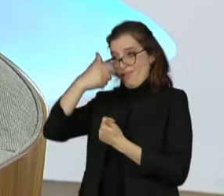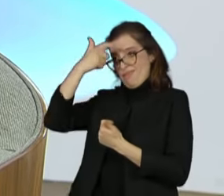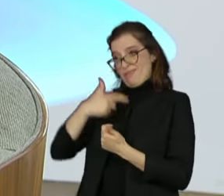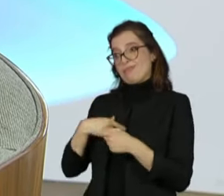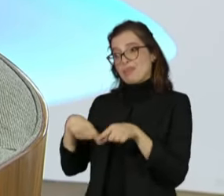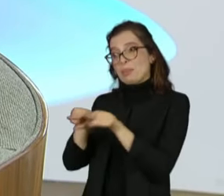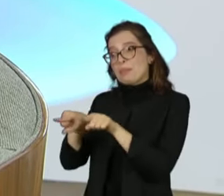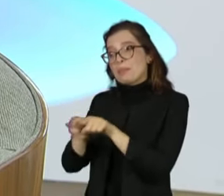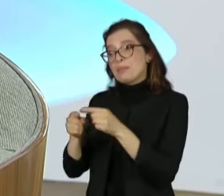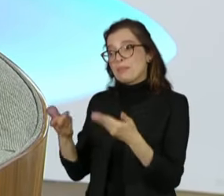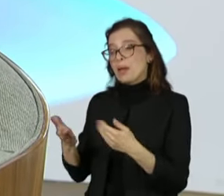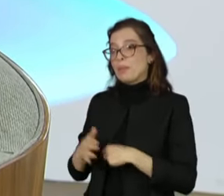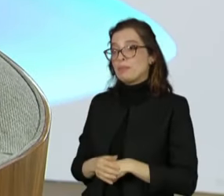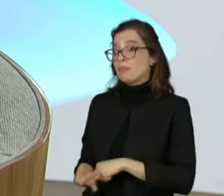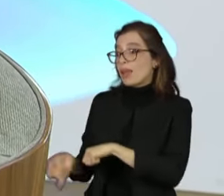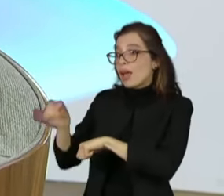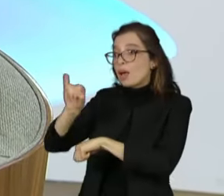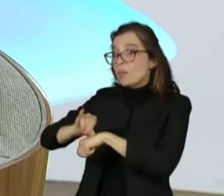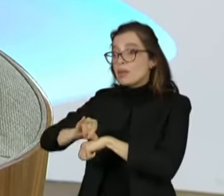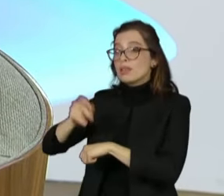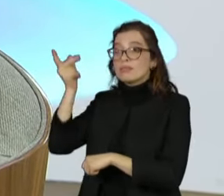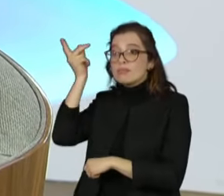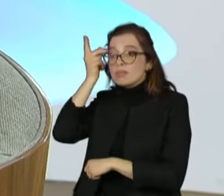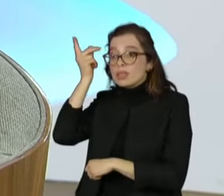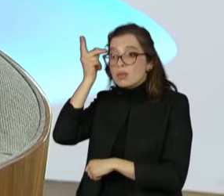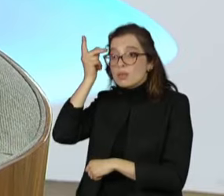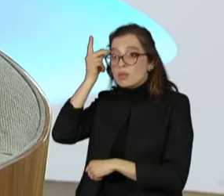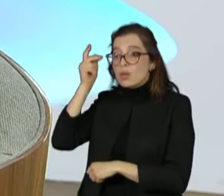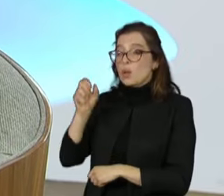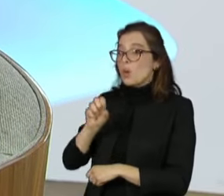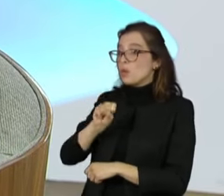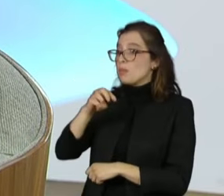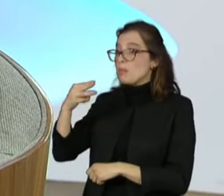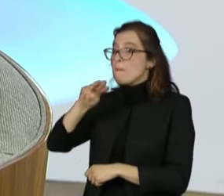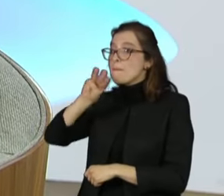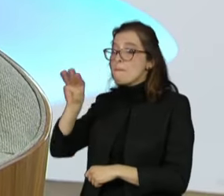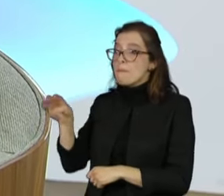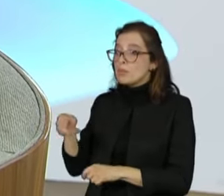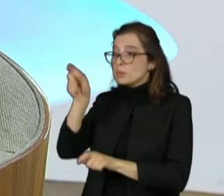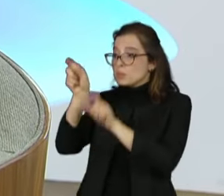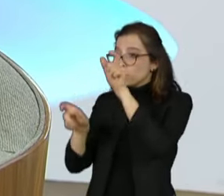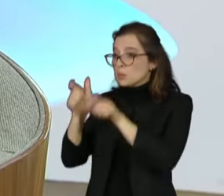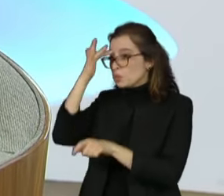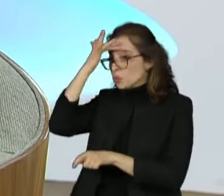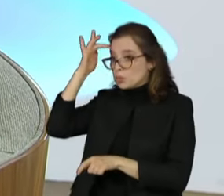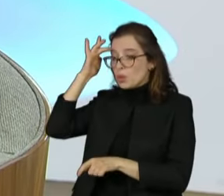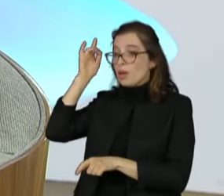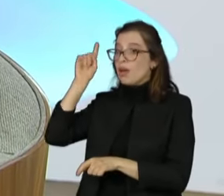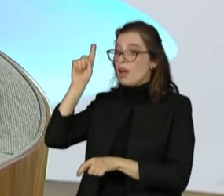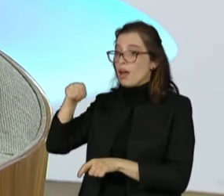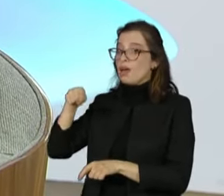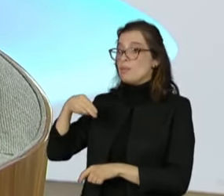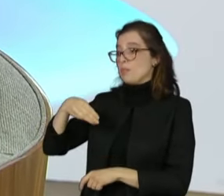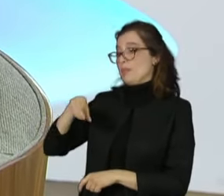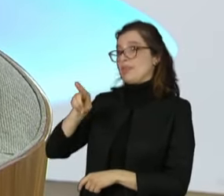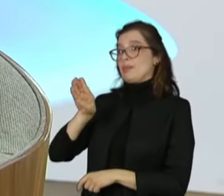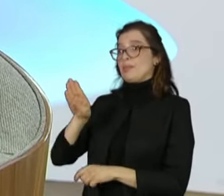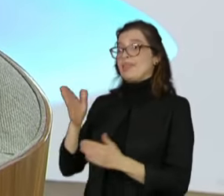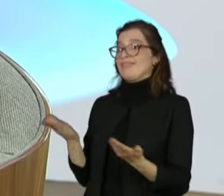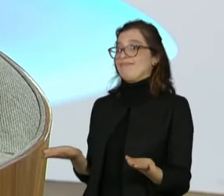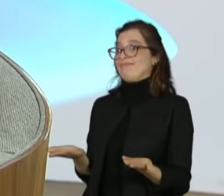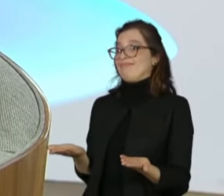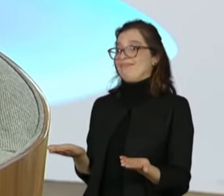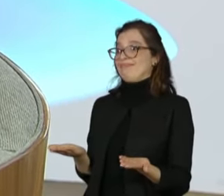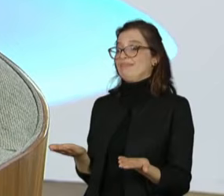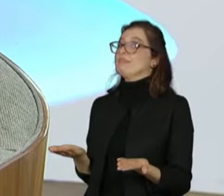São Paulo, com 12 milhões de eleitores, que é hoje governada por um MDBista que está conosco, está em